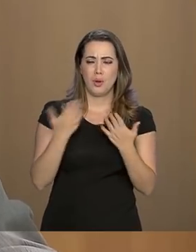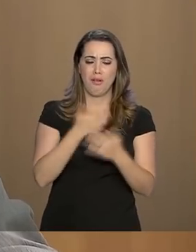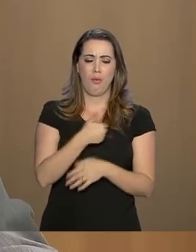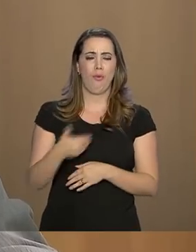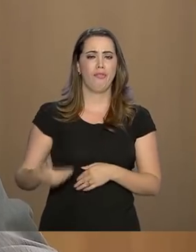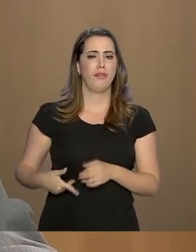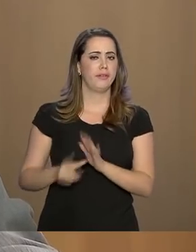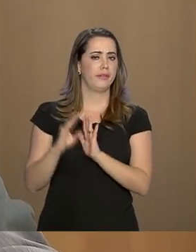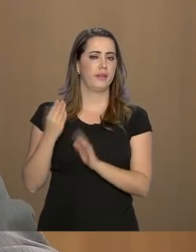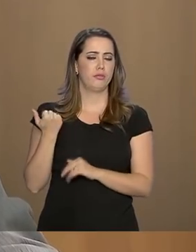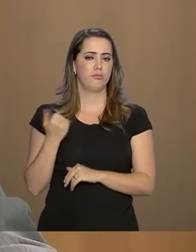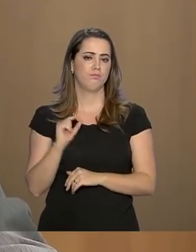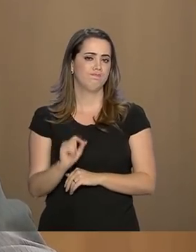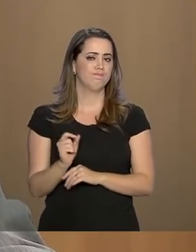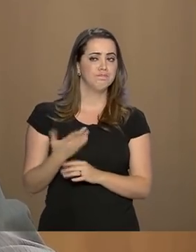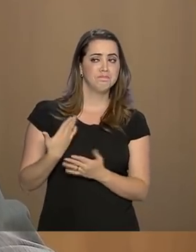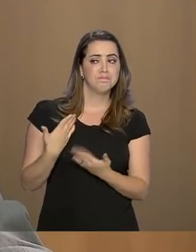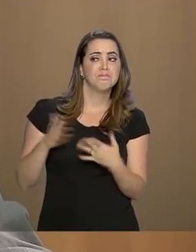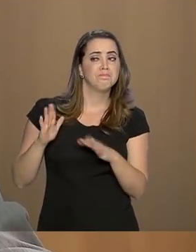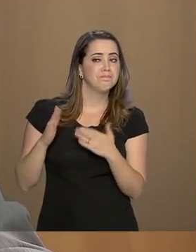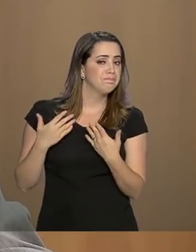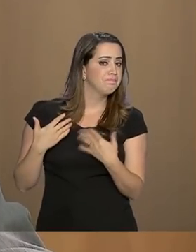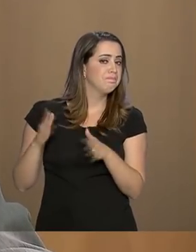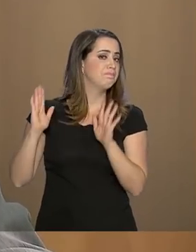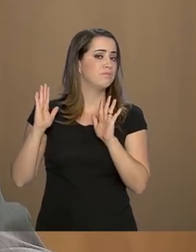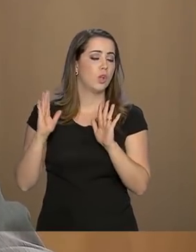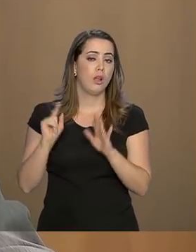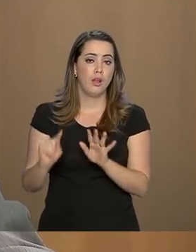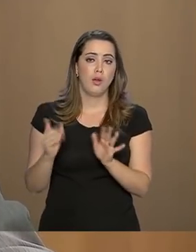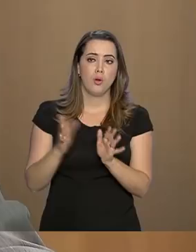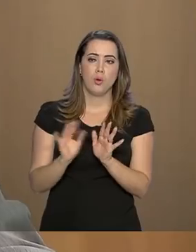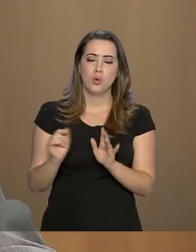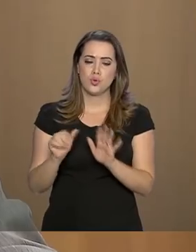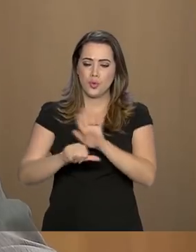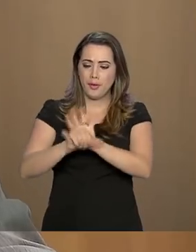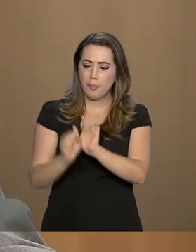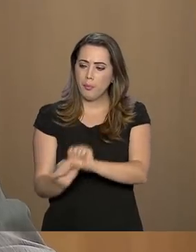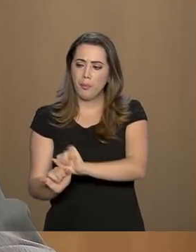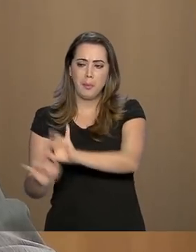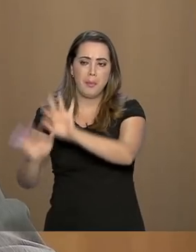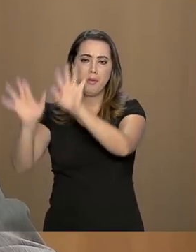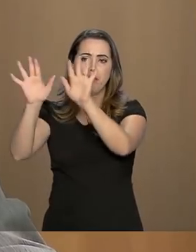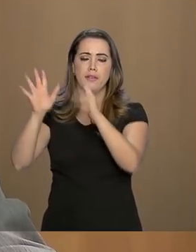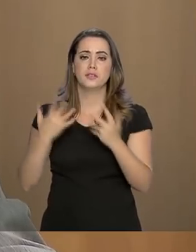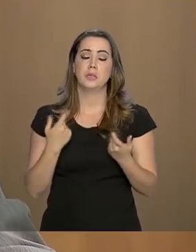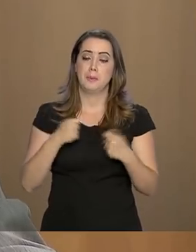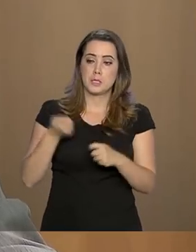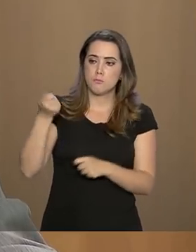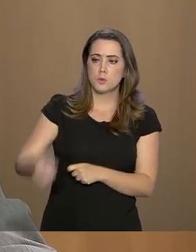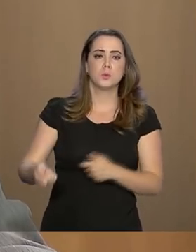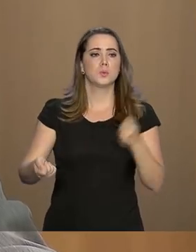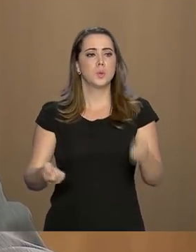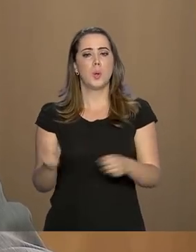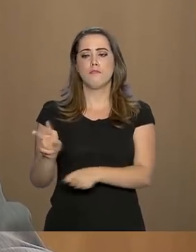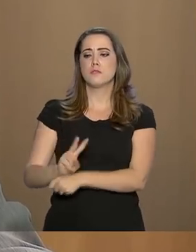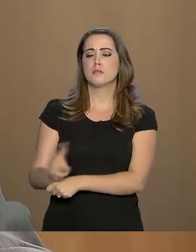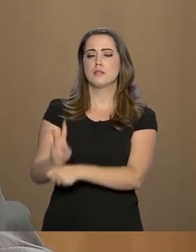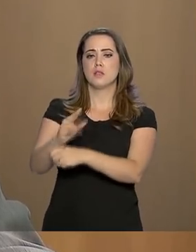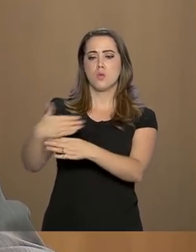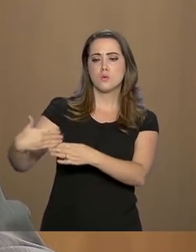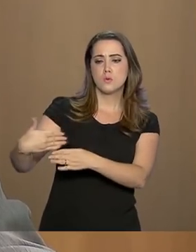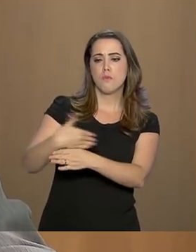que foram deixando que isso acontecesse. Então hoje nós temos que ser muito incisivos num patrulhamento nas